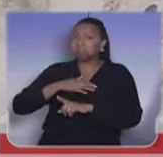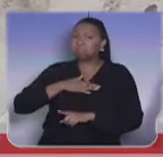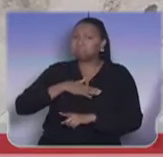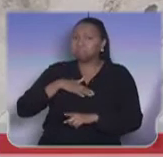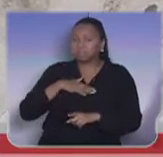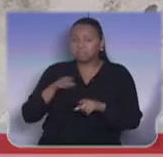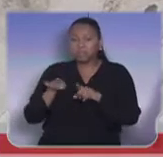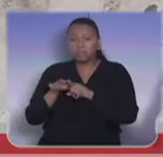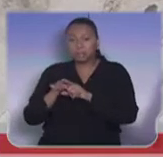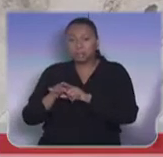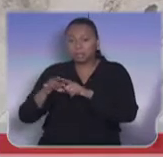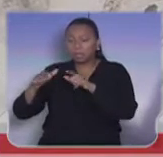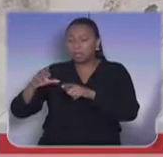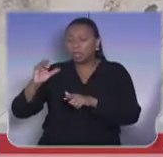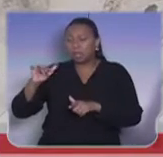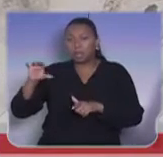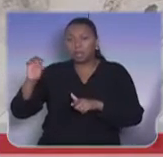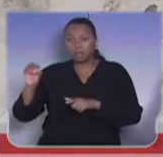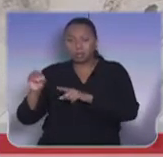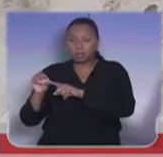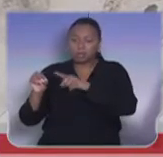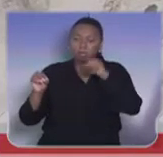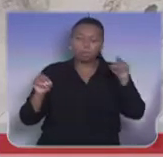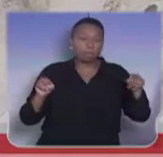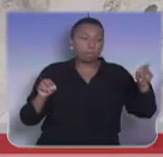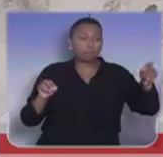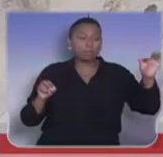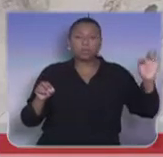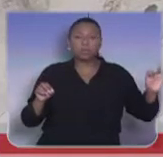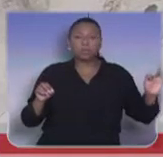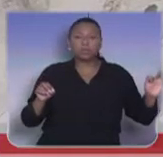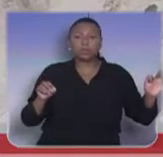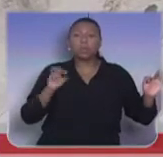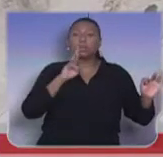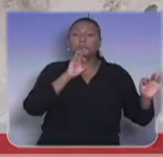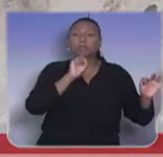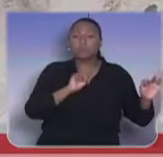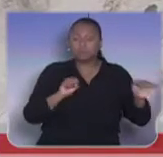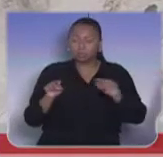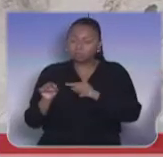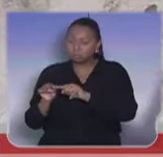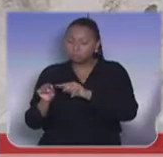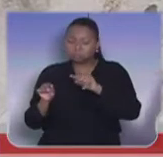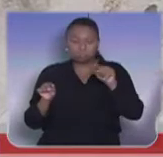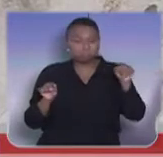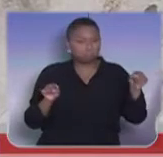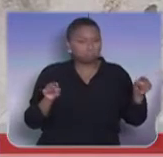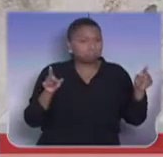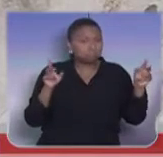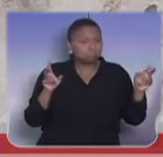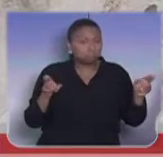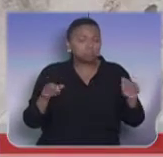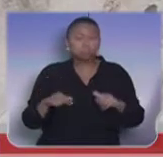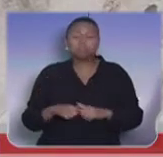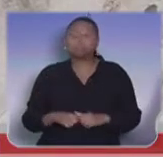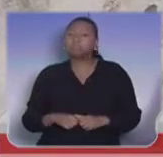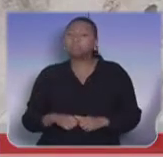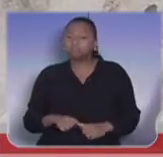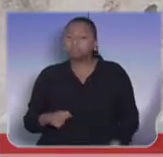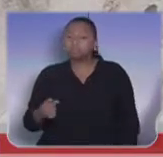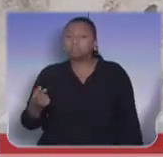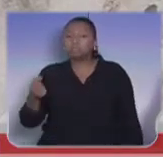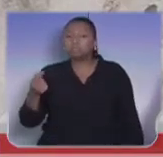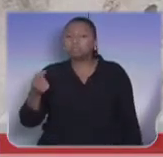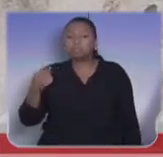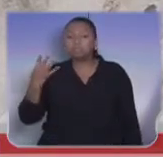ainda de Canoas a Passo Fundo, Rio Grande do Sul, trajeto de distância similar ao de Santa Maria, a tarifa aplicada em agosto